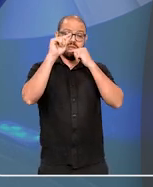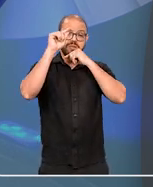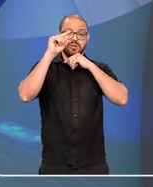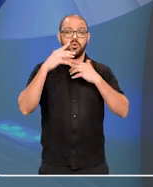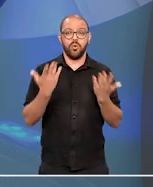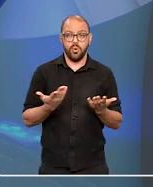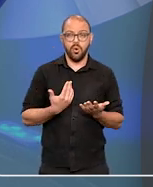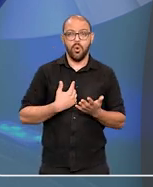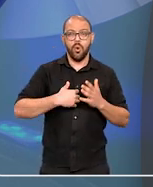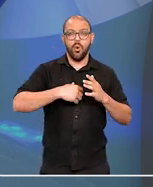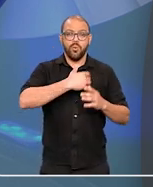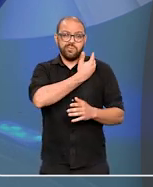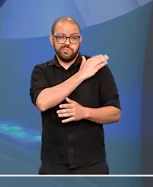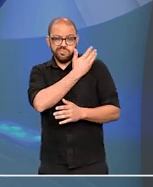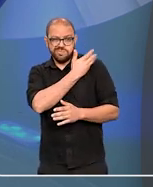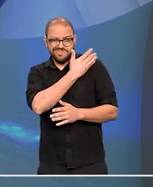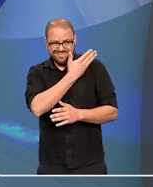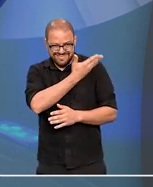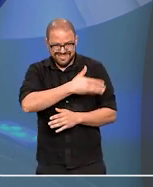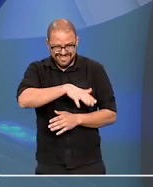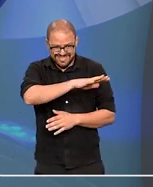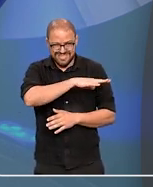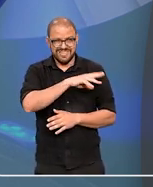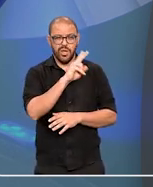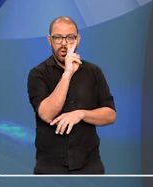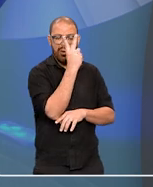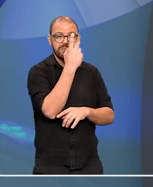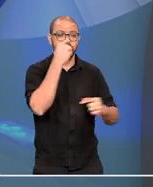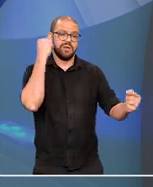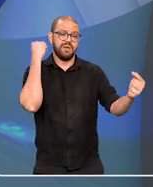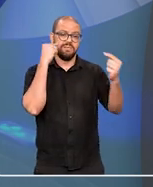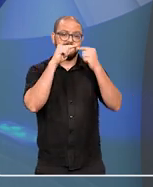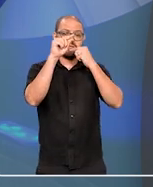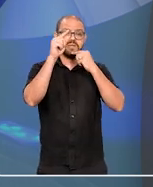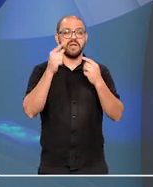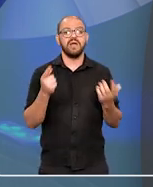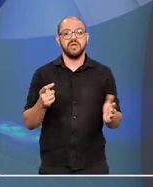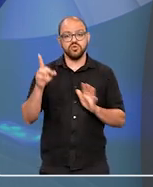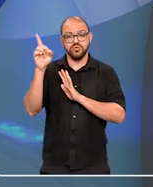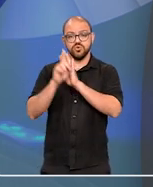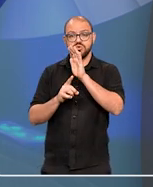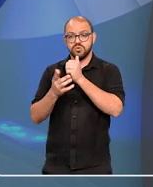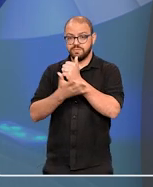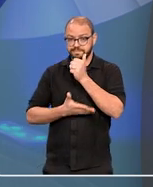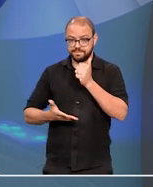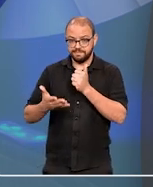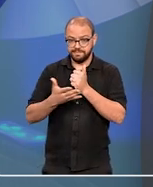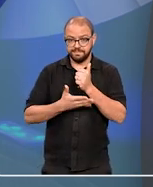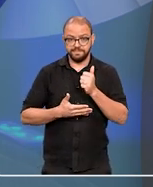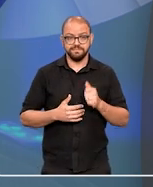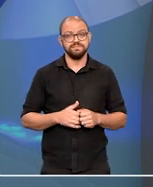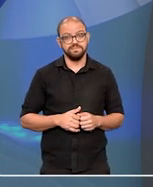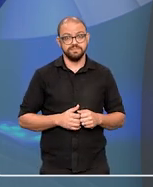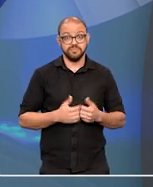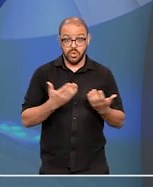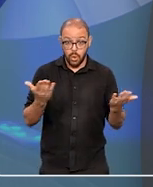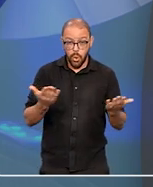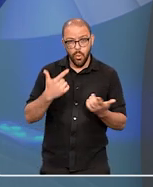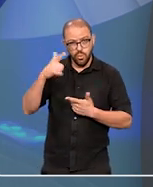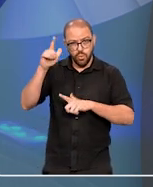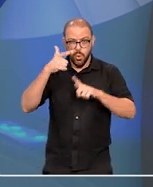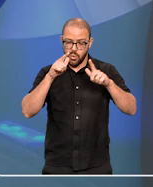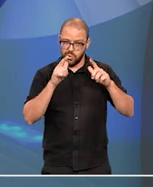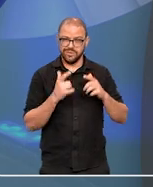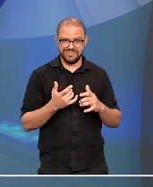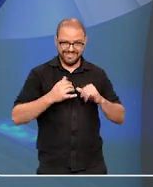casos de homofobia porque ele não pode ser aplicado em situações que tratem de direitos fundamentais. Você confere outras